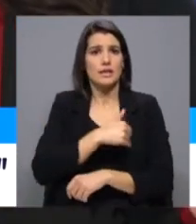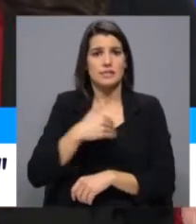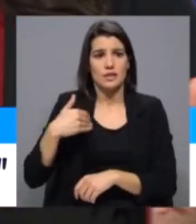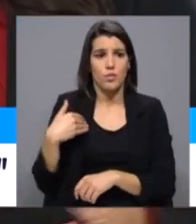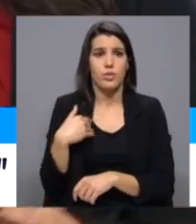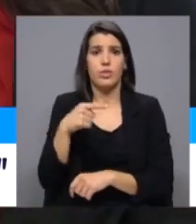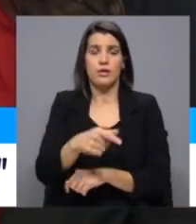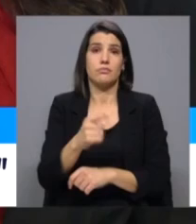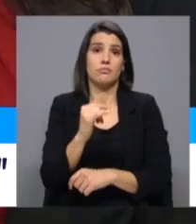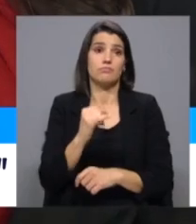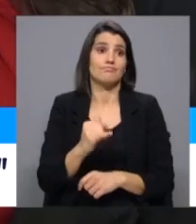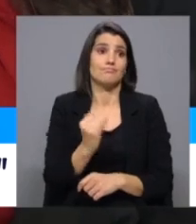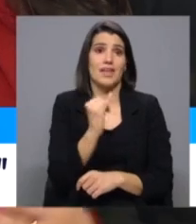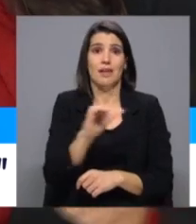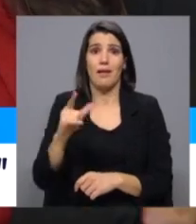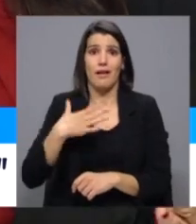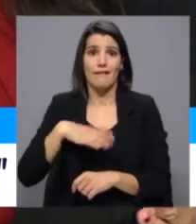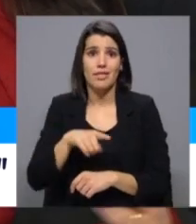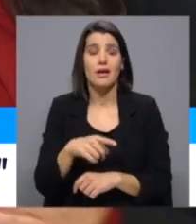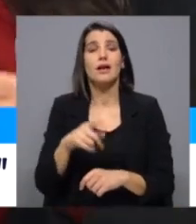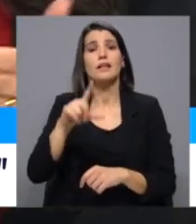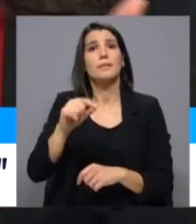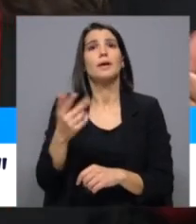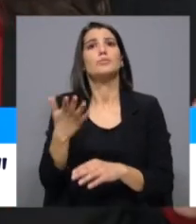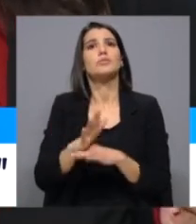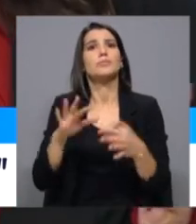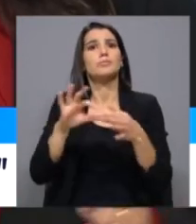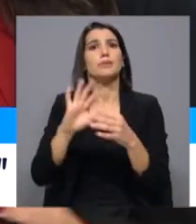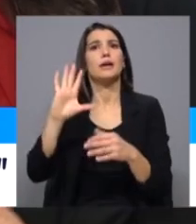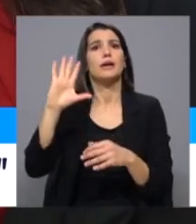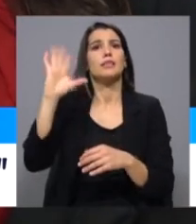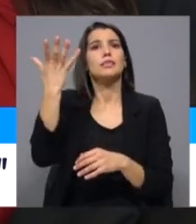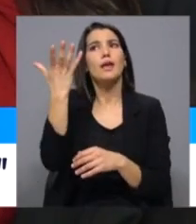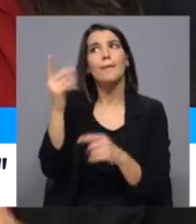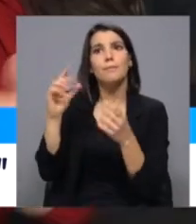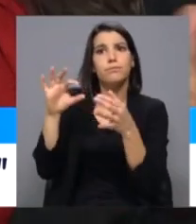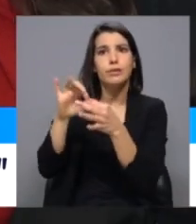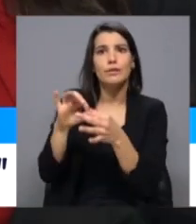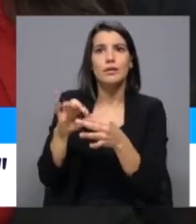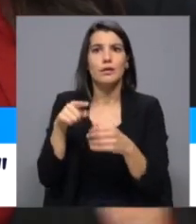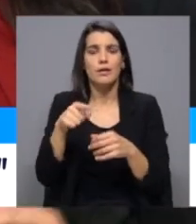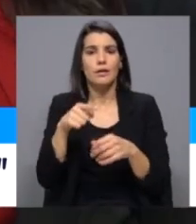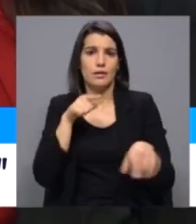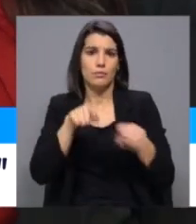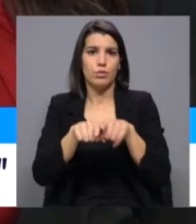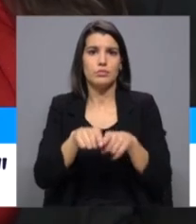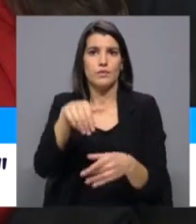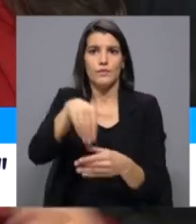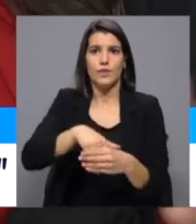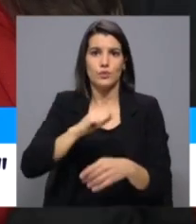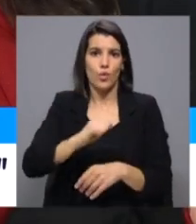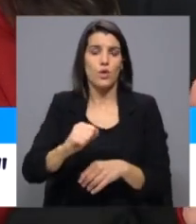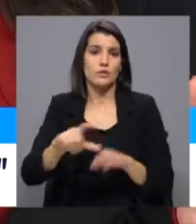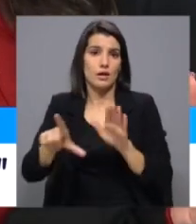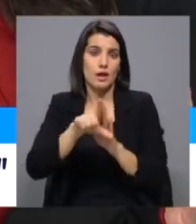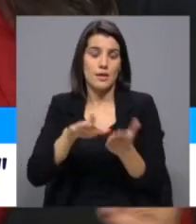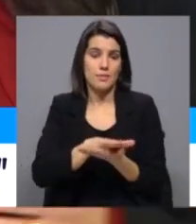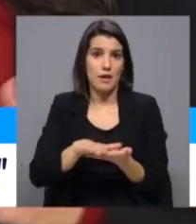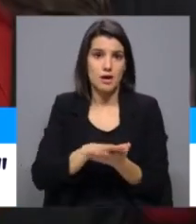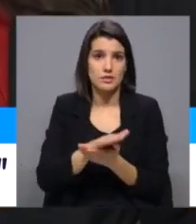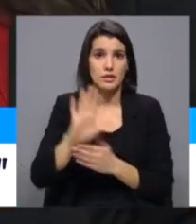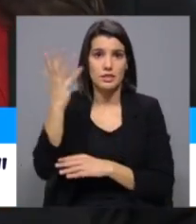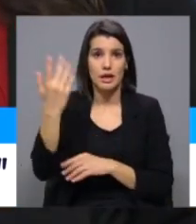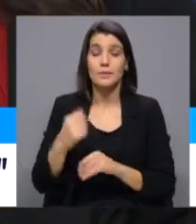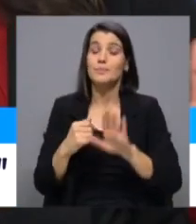parte da iniciativa liberal, seja, por exemplo, em matéria climática e tivemos também esta força política a se dar contra a lei de bases do clima, ou em matéria de educação